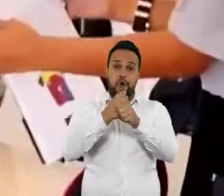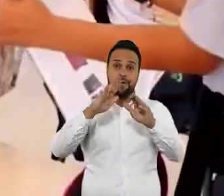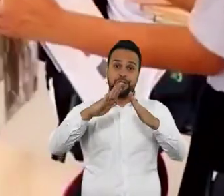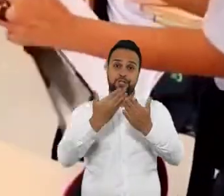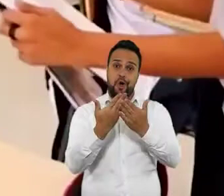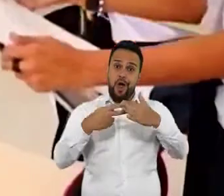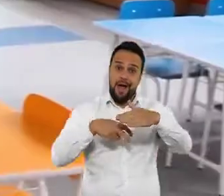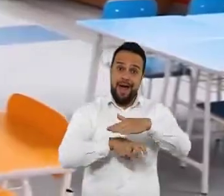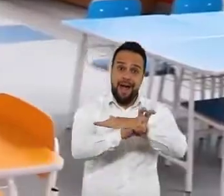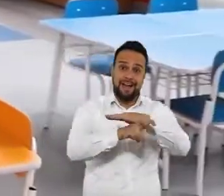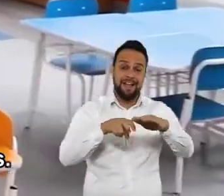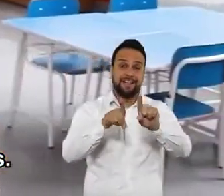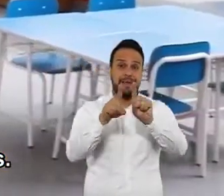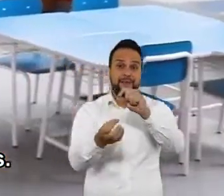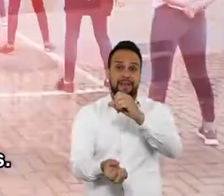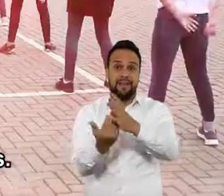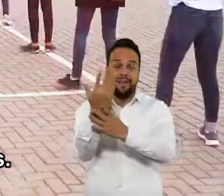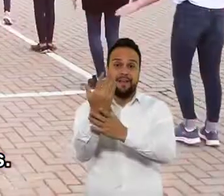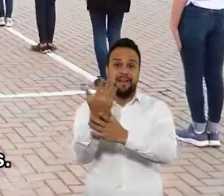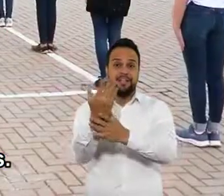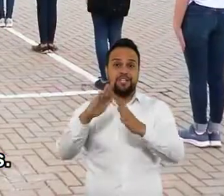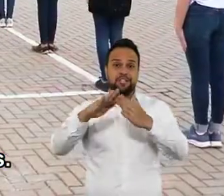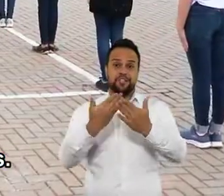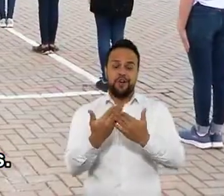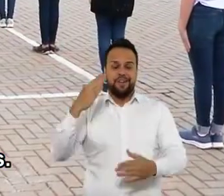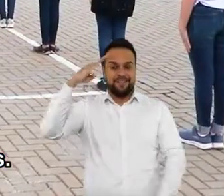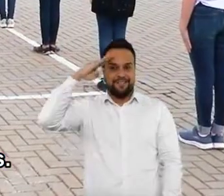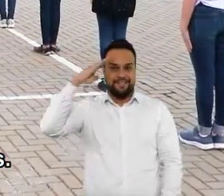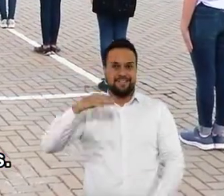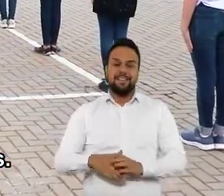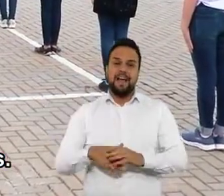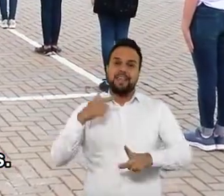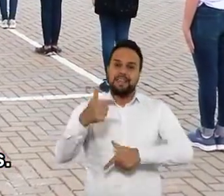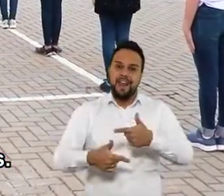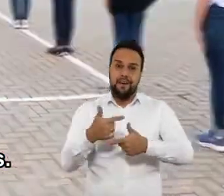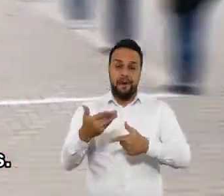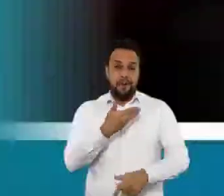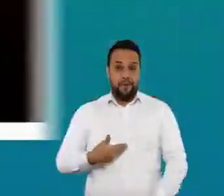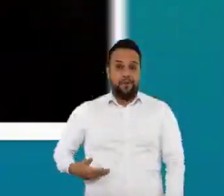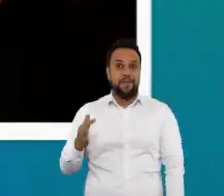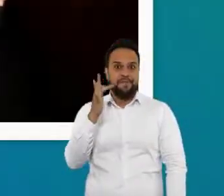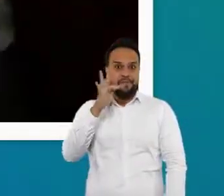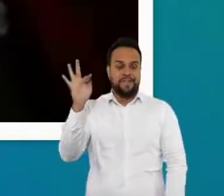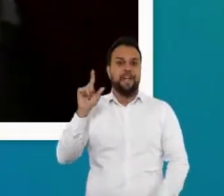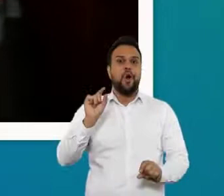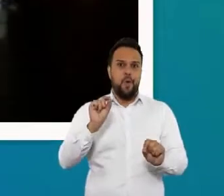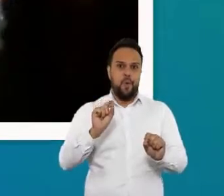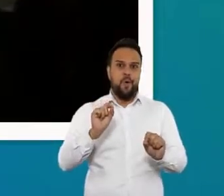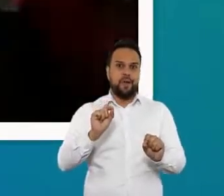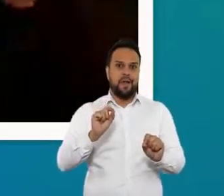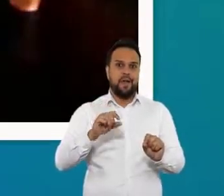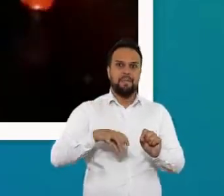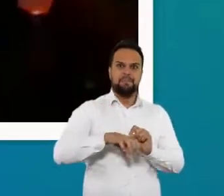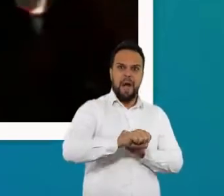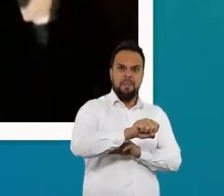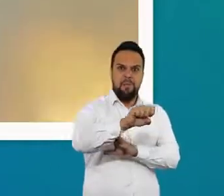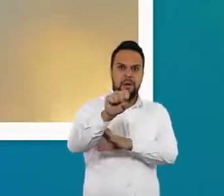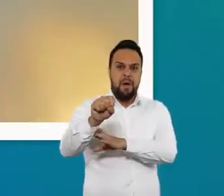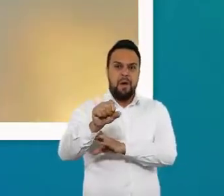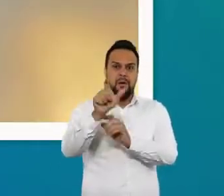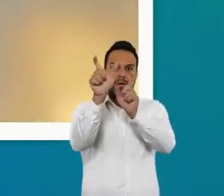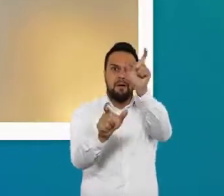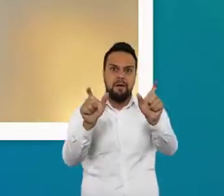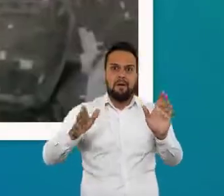obras em escolas e creches e a implementação de seis escolas cívico-militares. O trabalho do governo federal levou muito